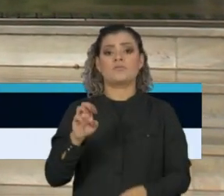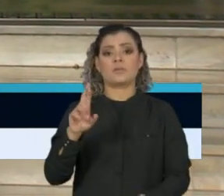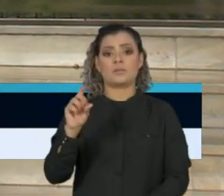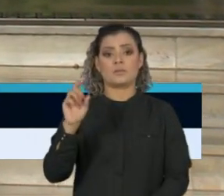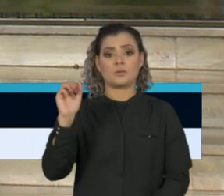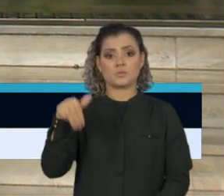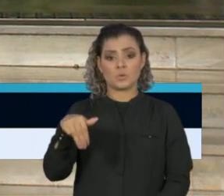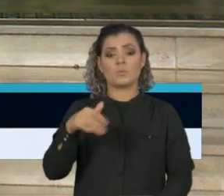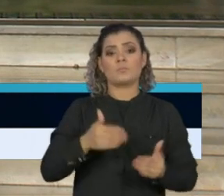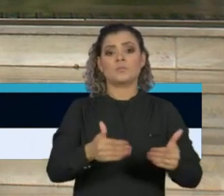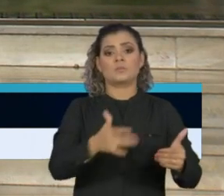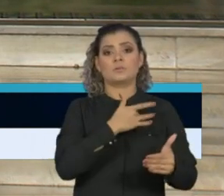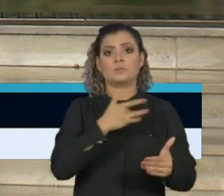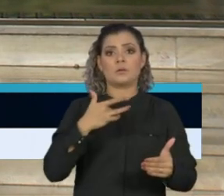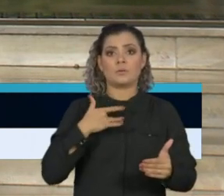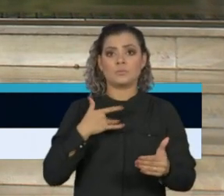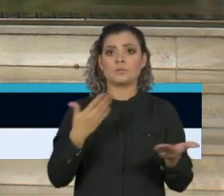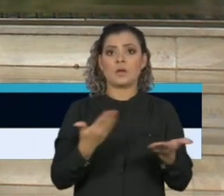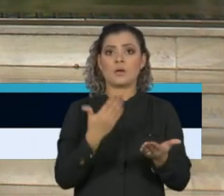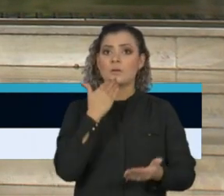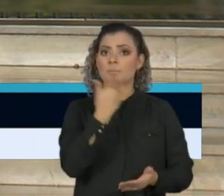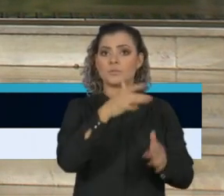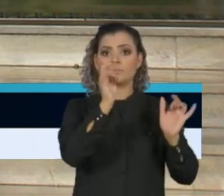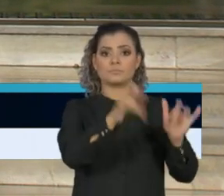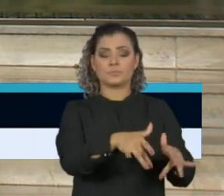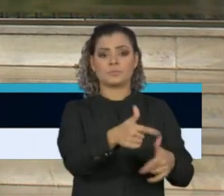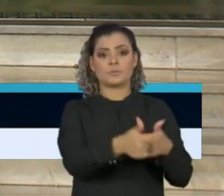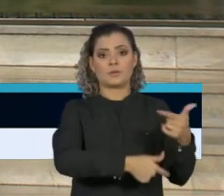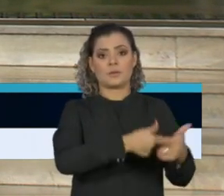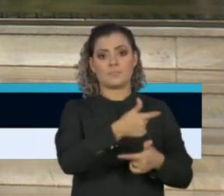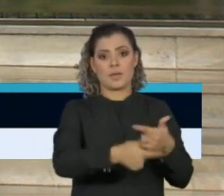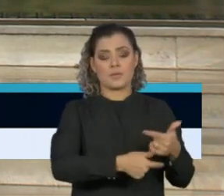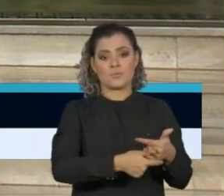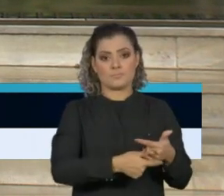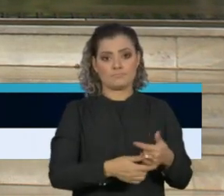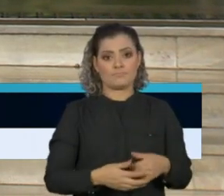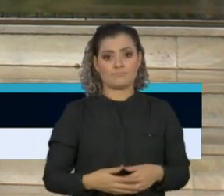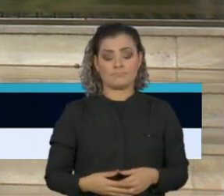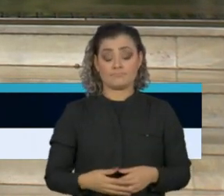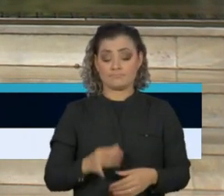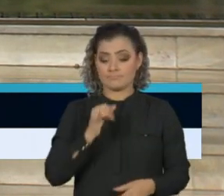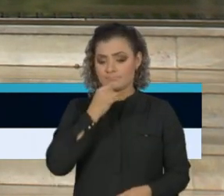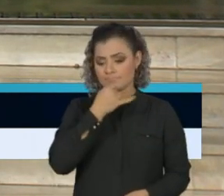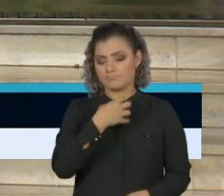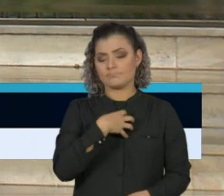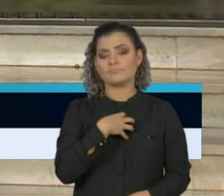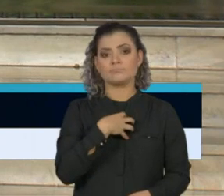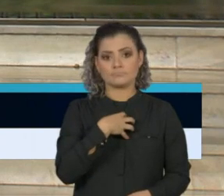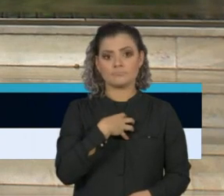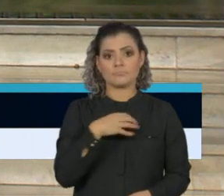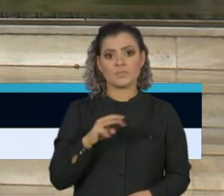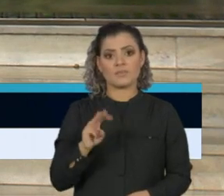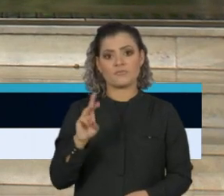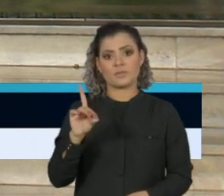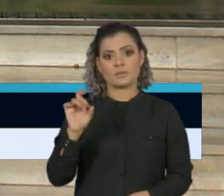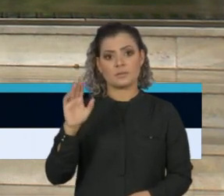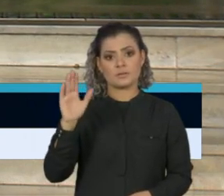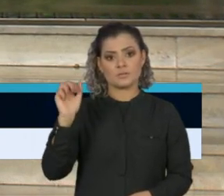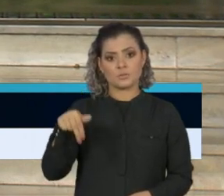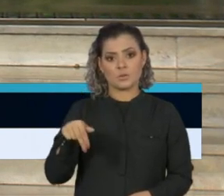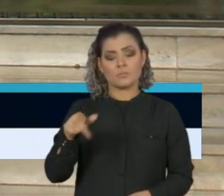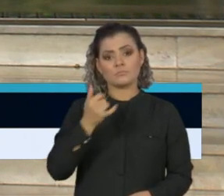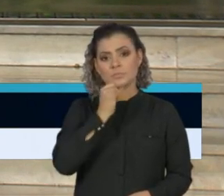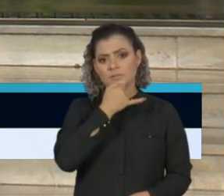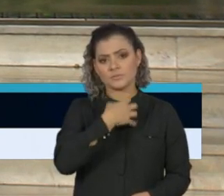Ministério da Saúde, acaba de pedir demissão do cargo que ocupa. E nós lamentamos bastante que isso tenha